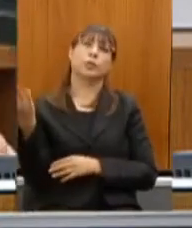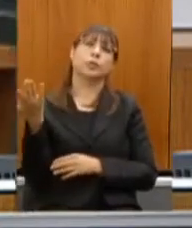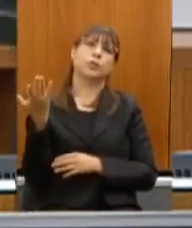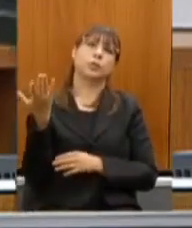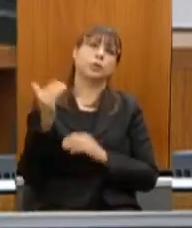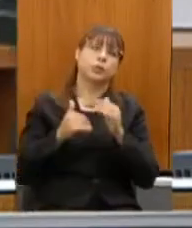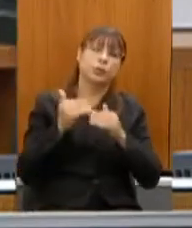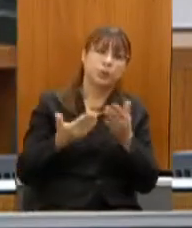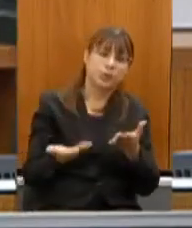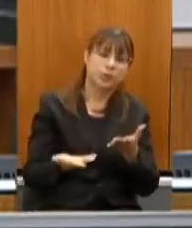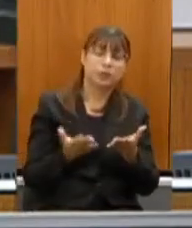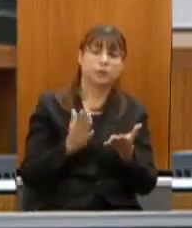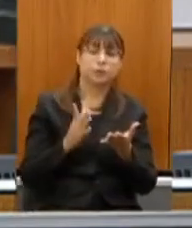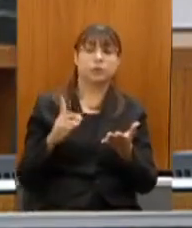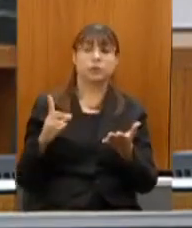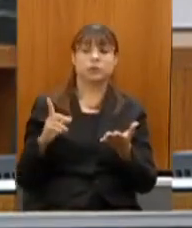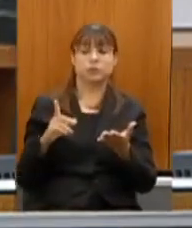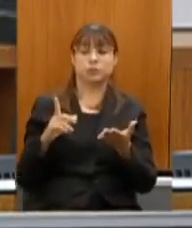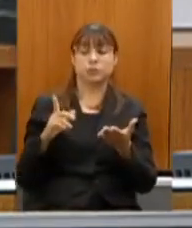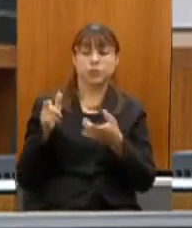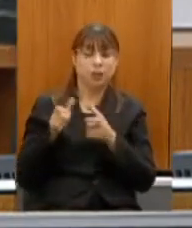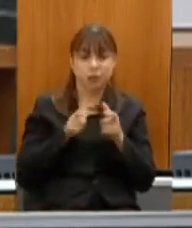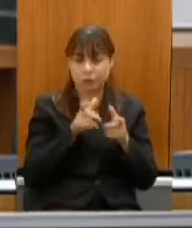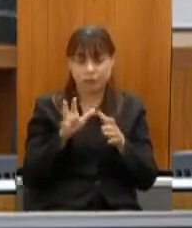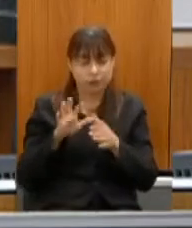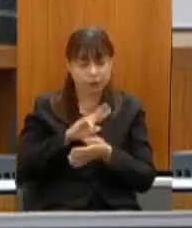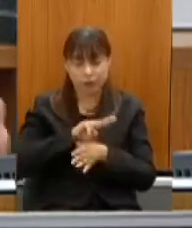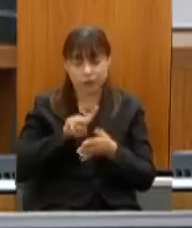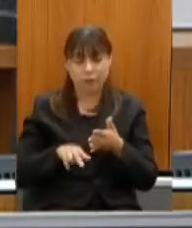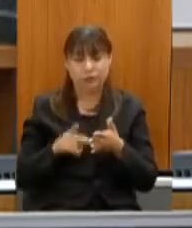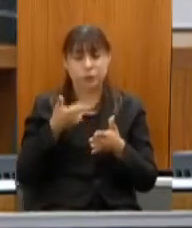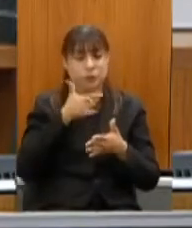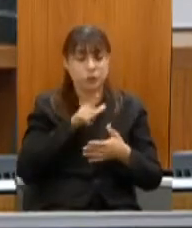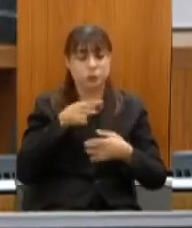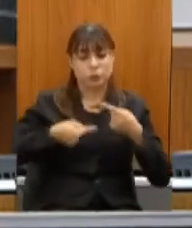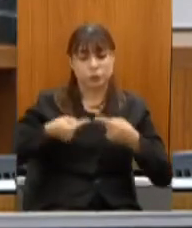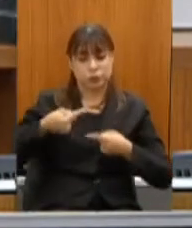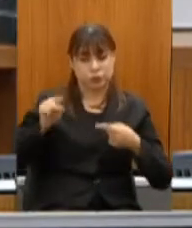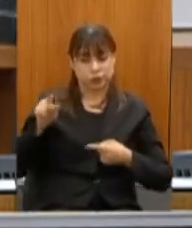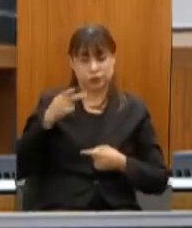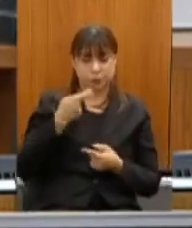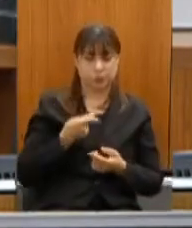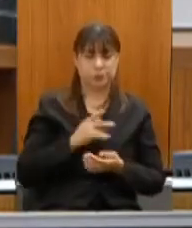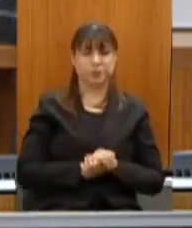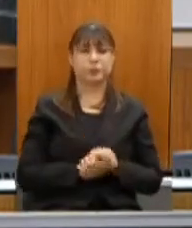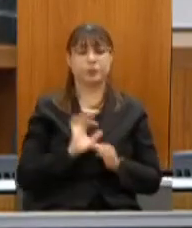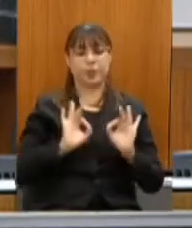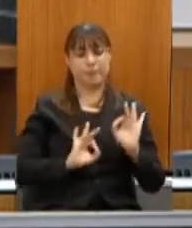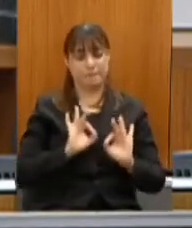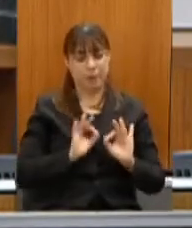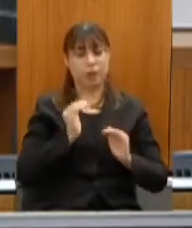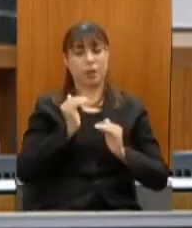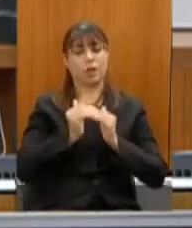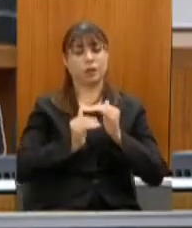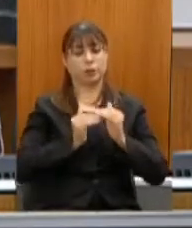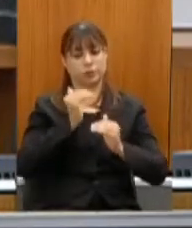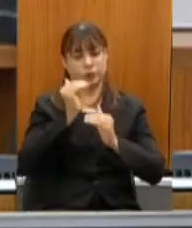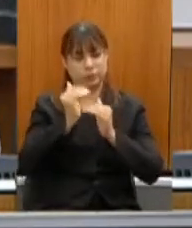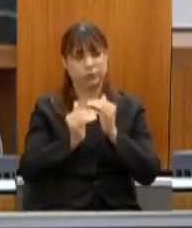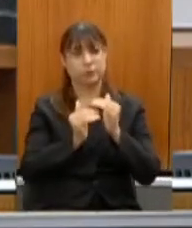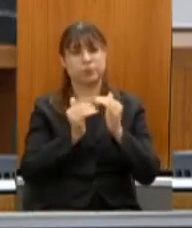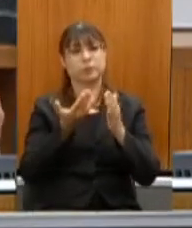para nós discutimos exatamente isso que o senhor citou o plano de desenvolvimento